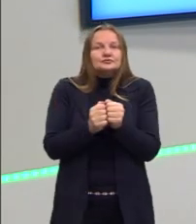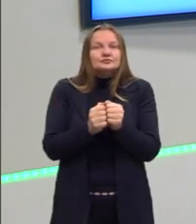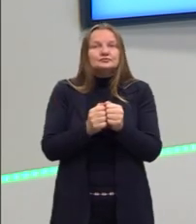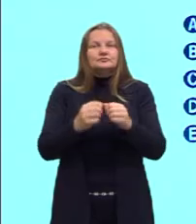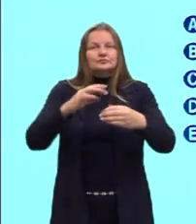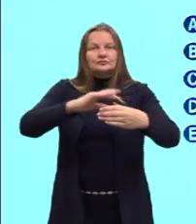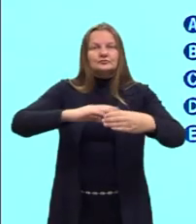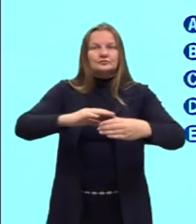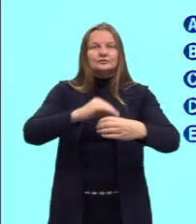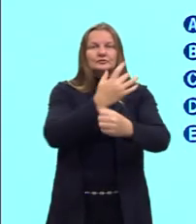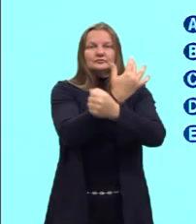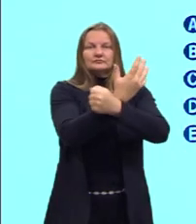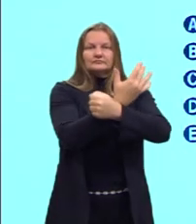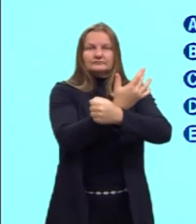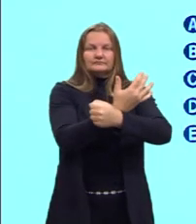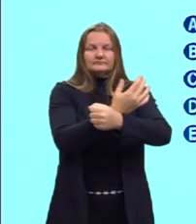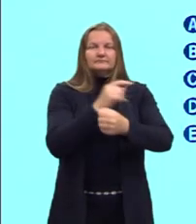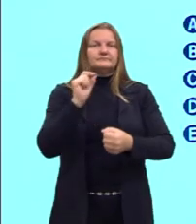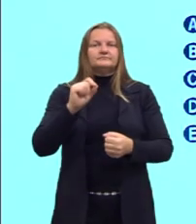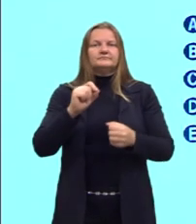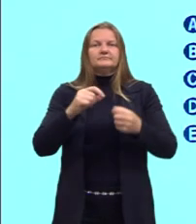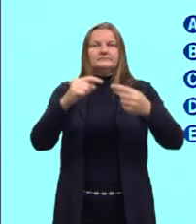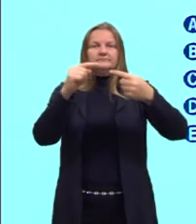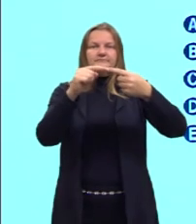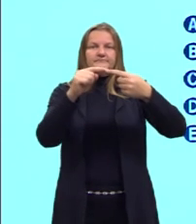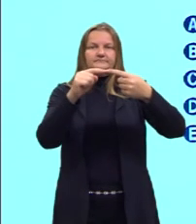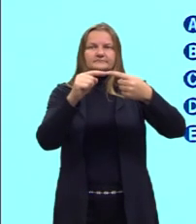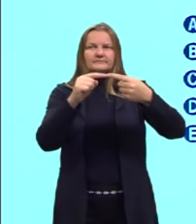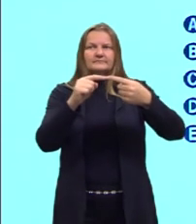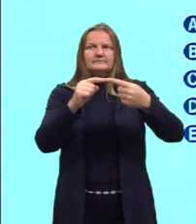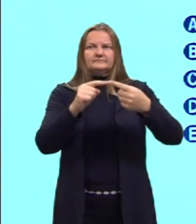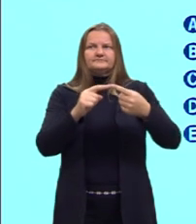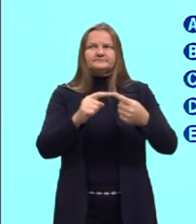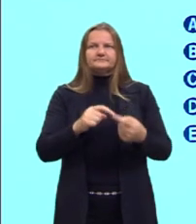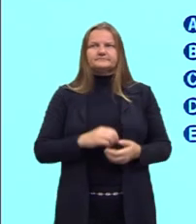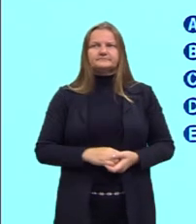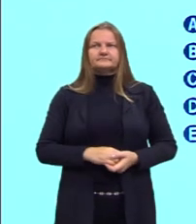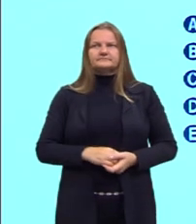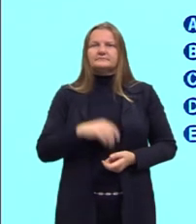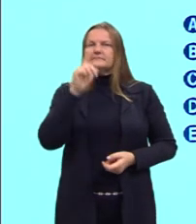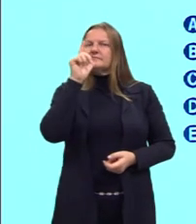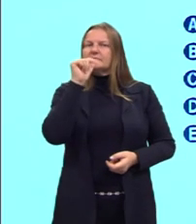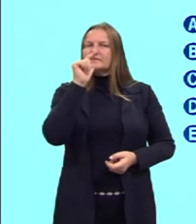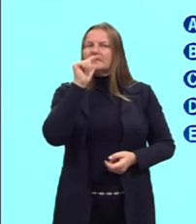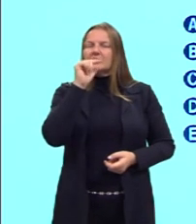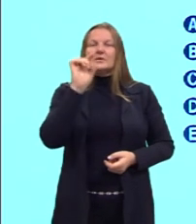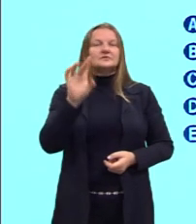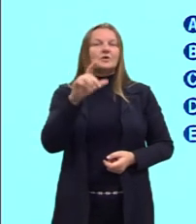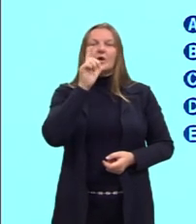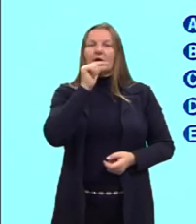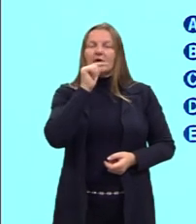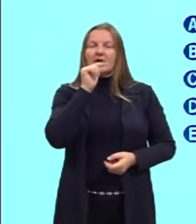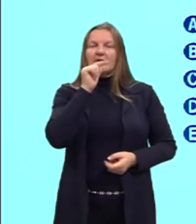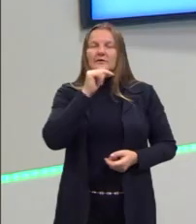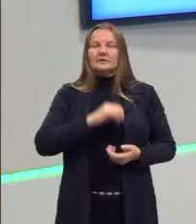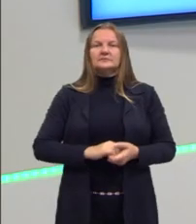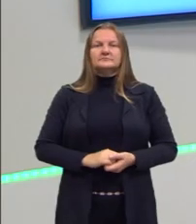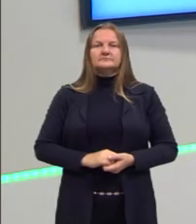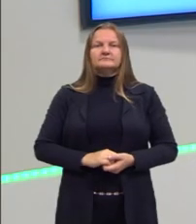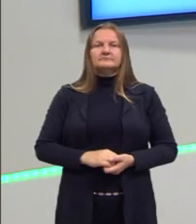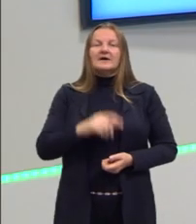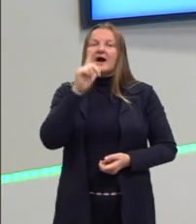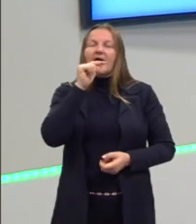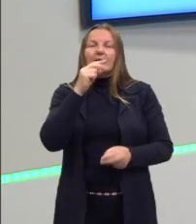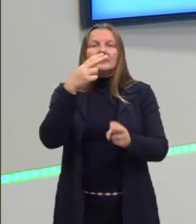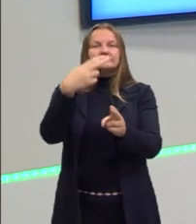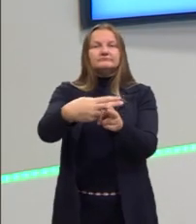minha solução estiver ácida. Então, na minha primeira solução, eu tenho água, somente água. Eu não acabei de dizer que o pH